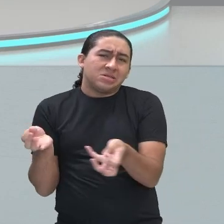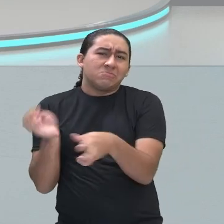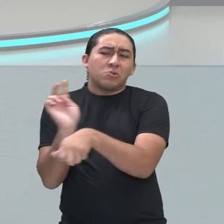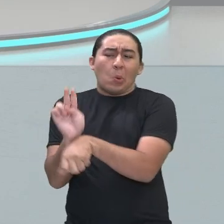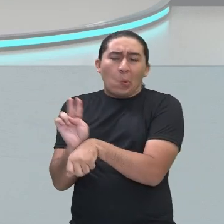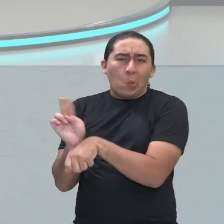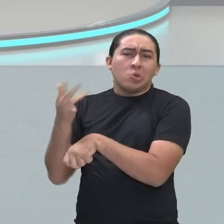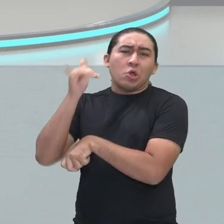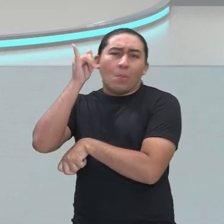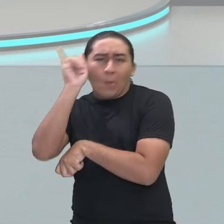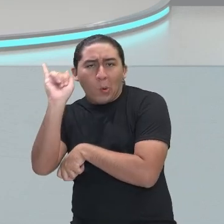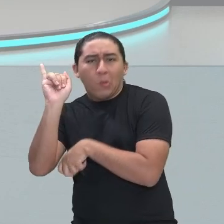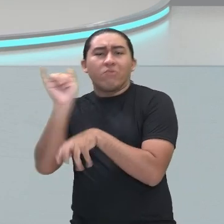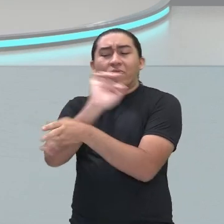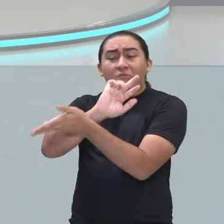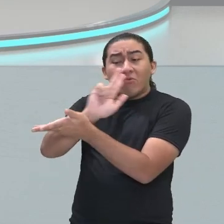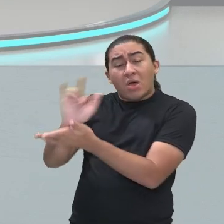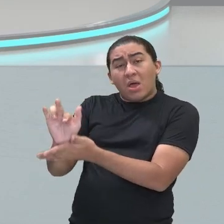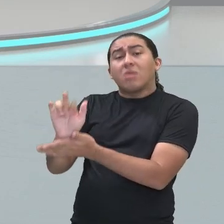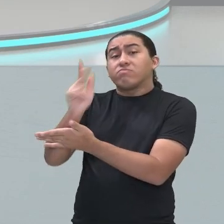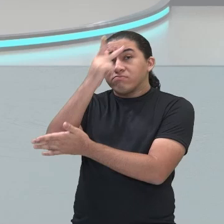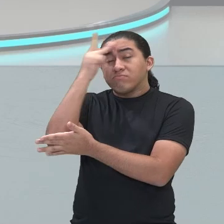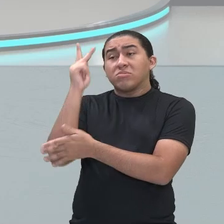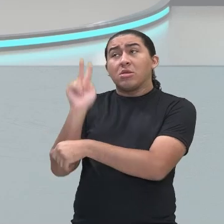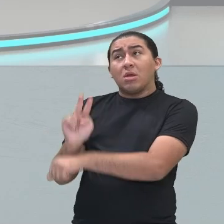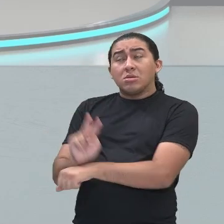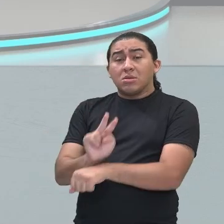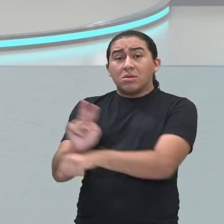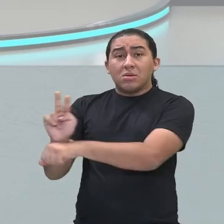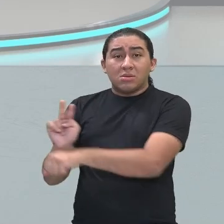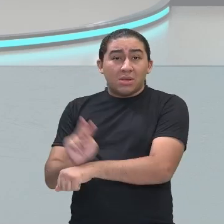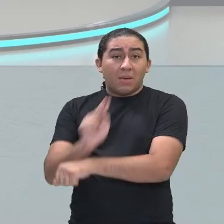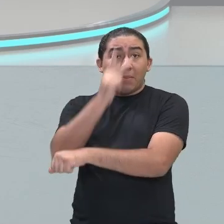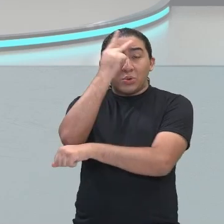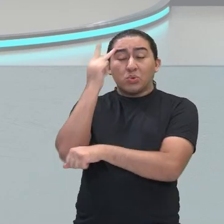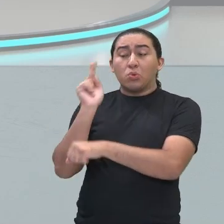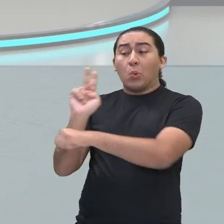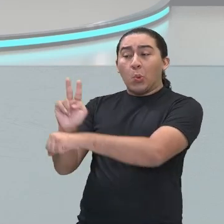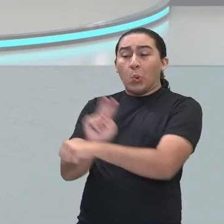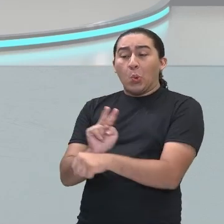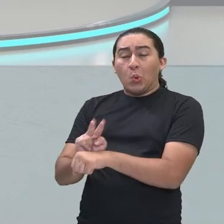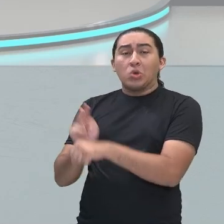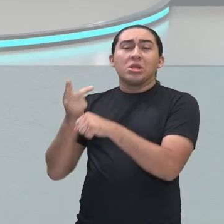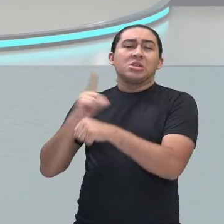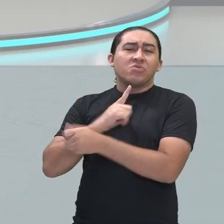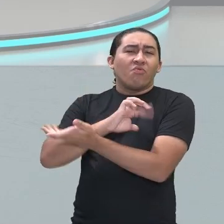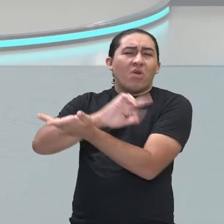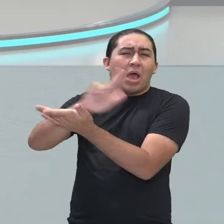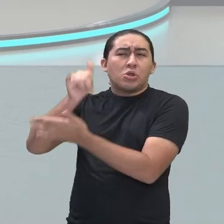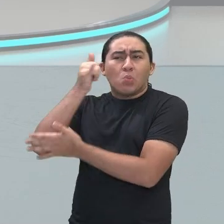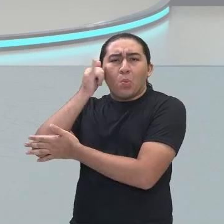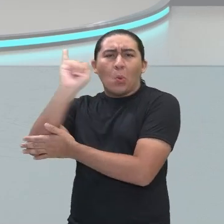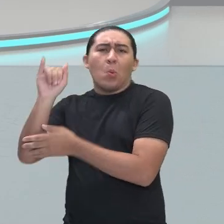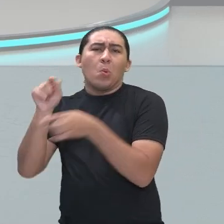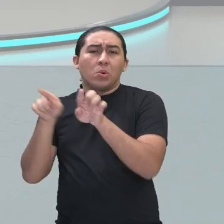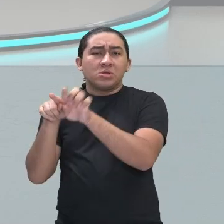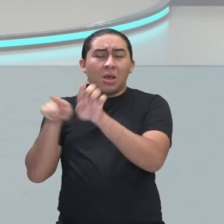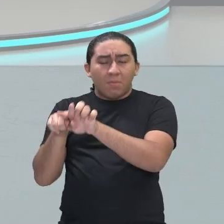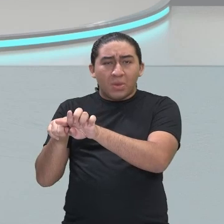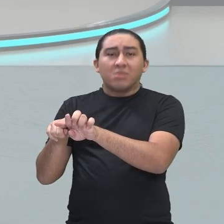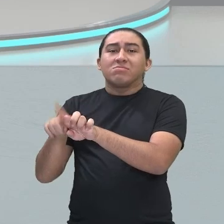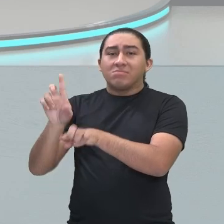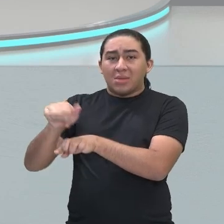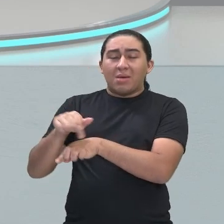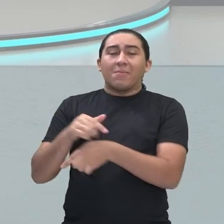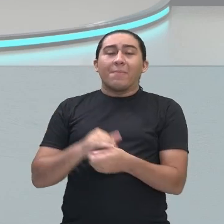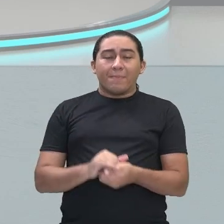são pastores. Aquelas pessoas que cuidam de rebanhos, de ovelhas. Pastores.